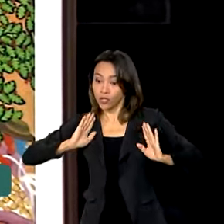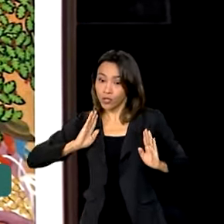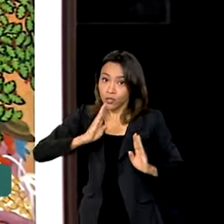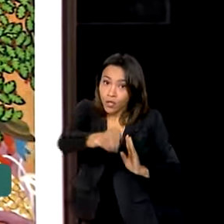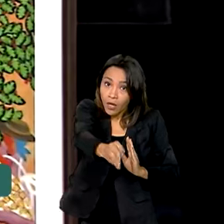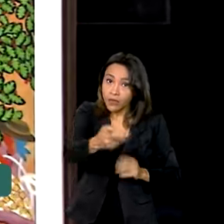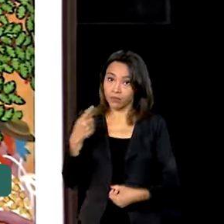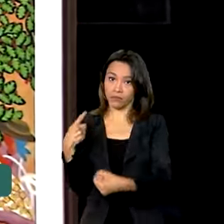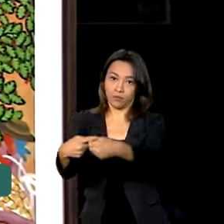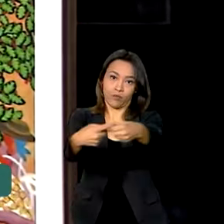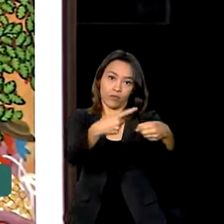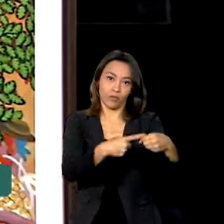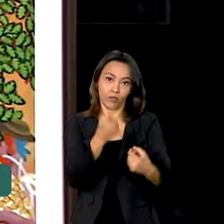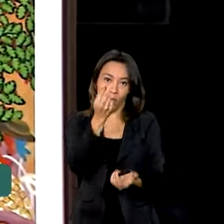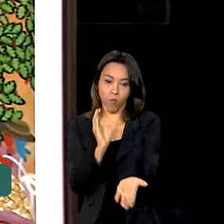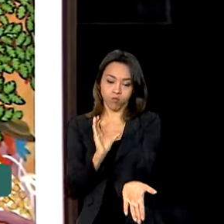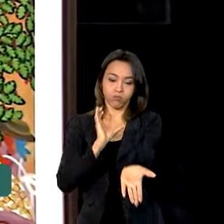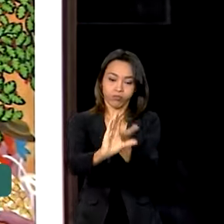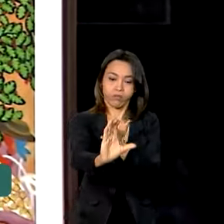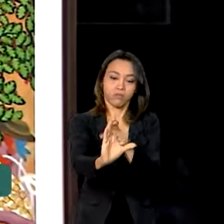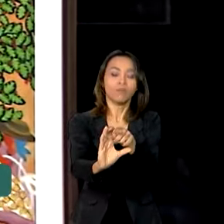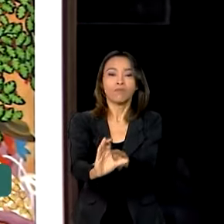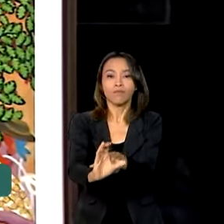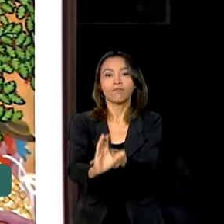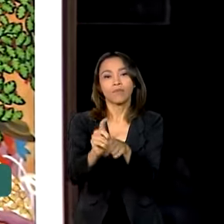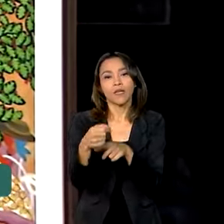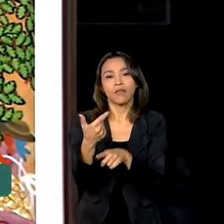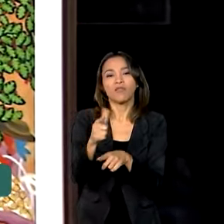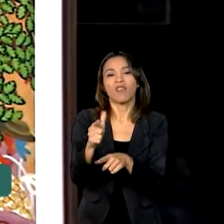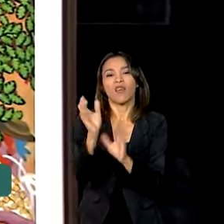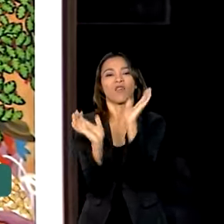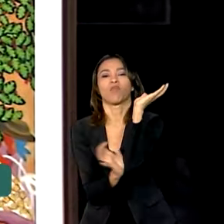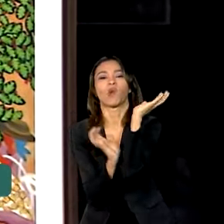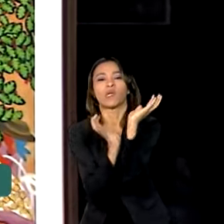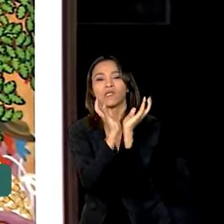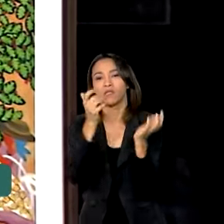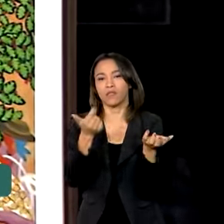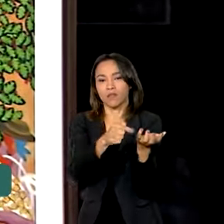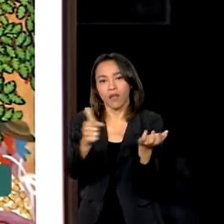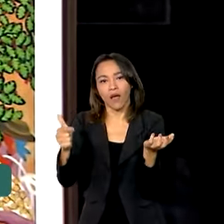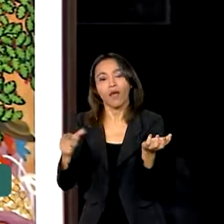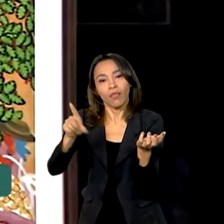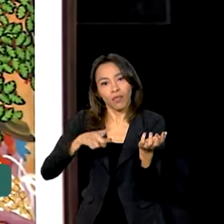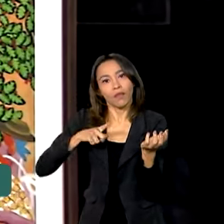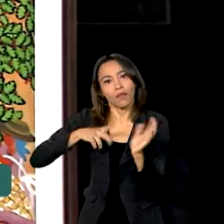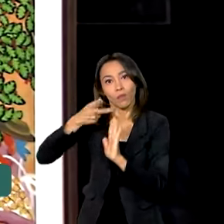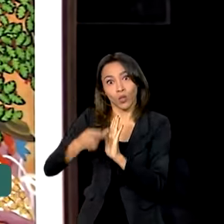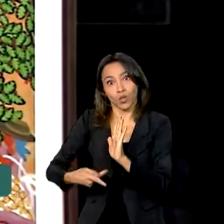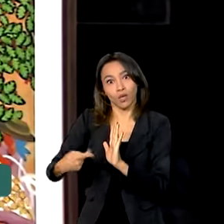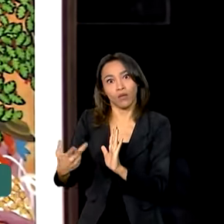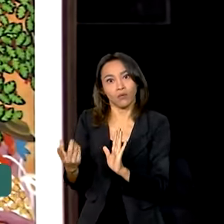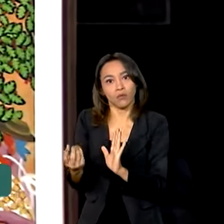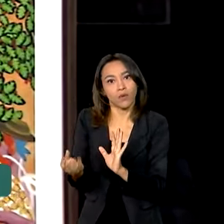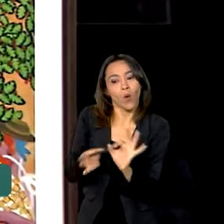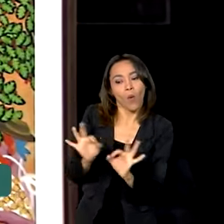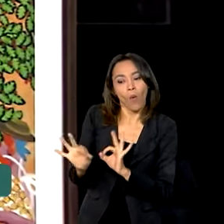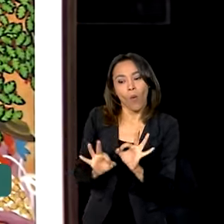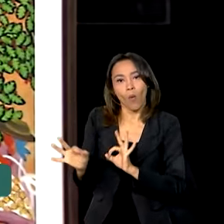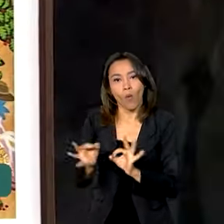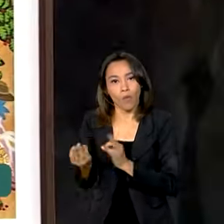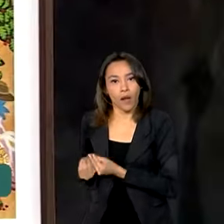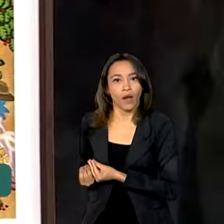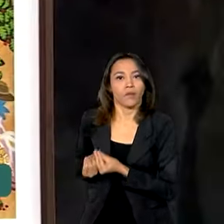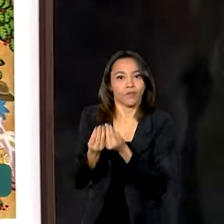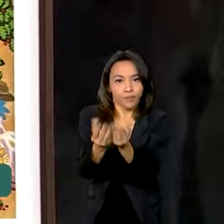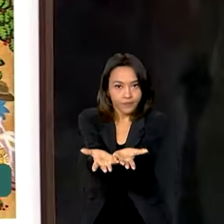municípios, com aceleração do repasse, sem burocracia, sem o município ter que ter um projeto de obra, nesse momento para acelerar esses